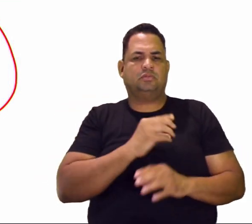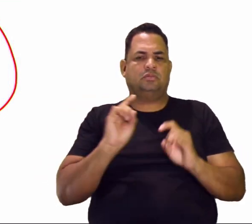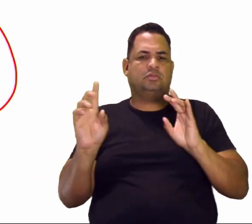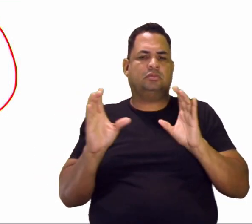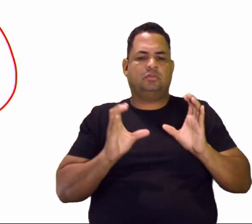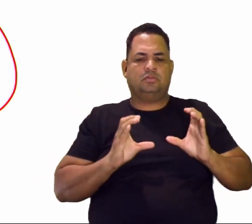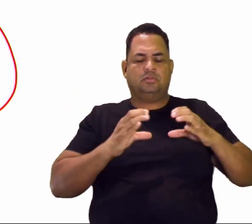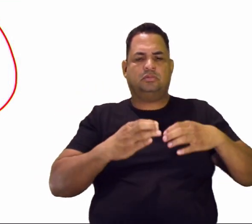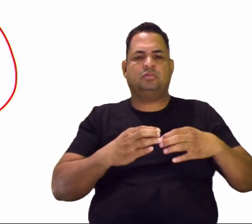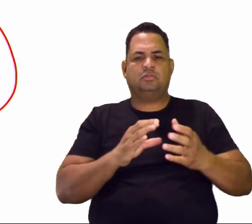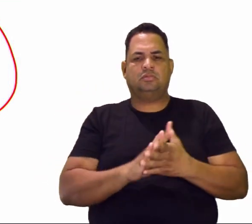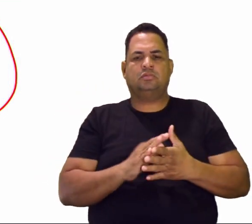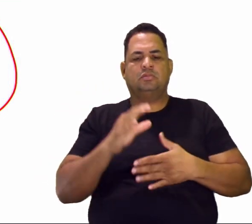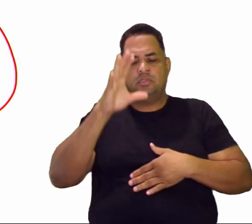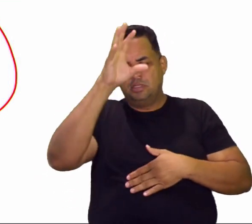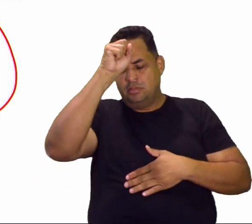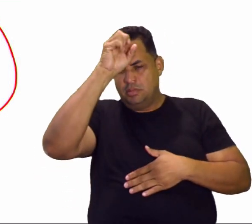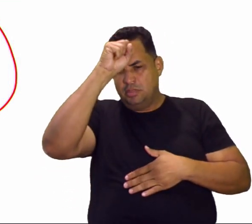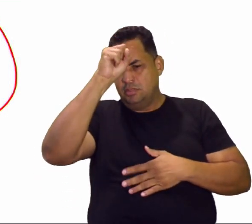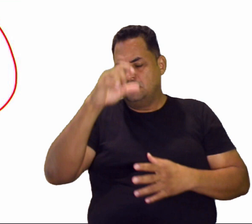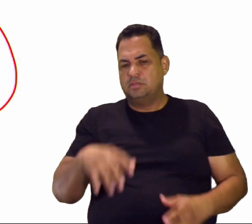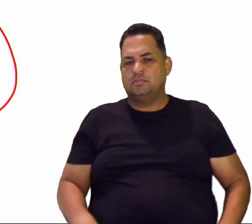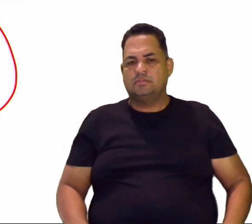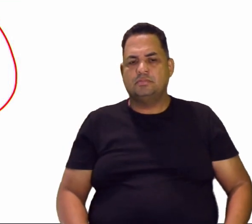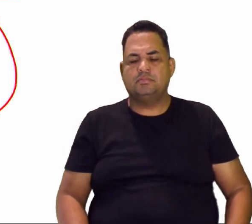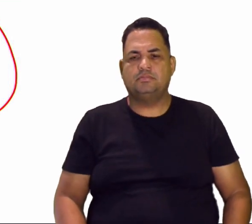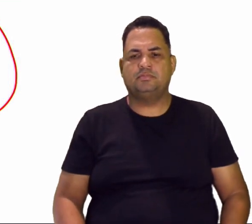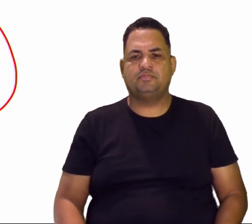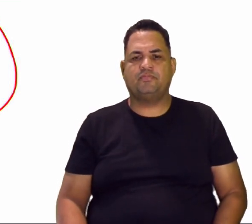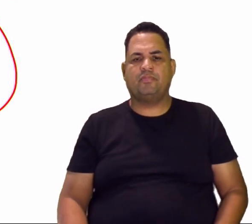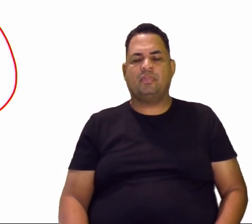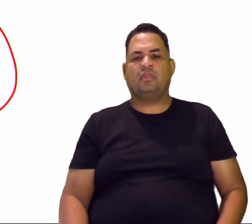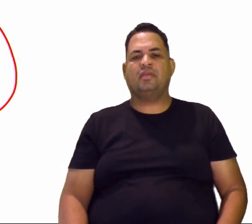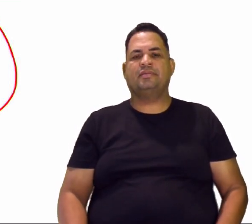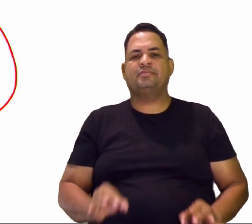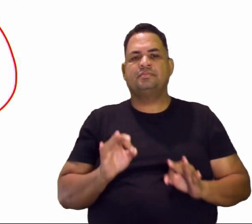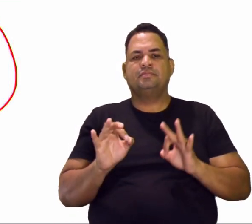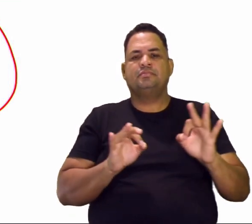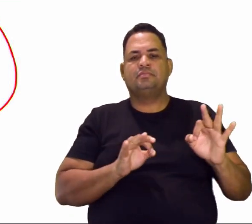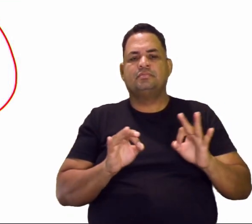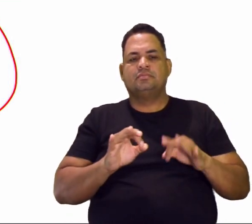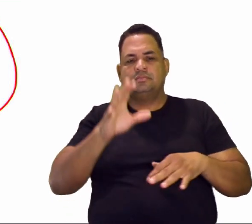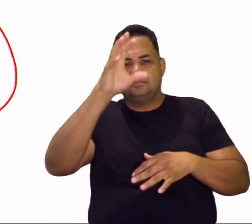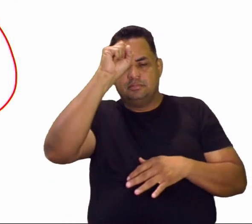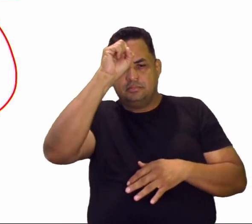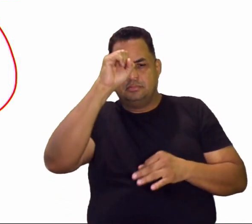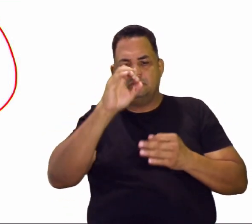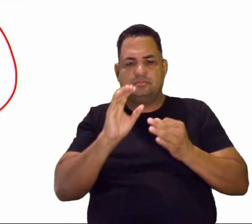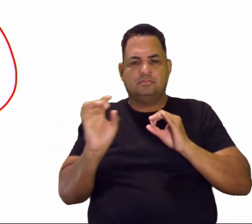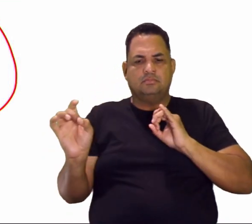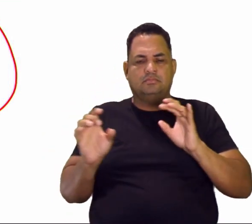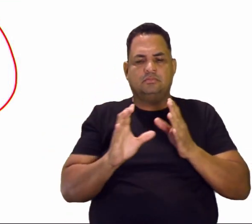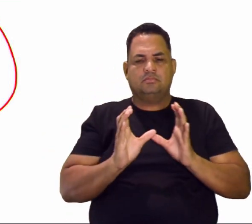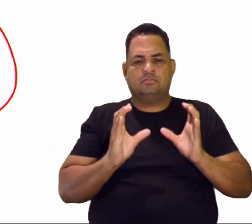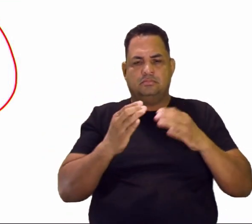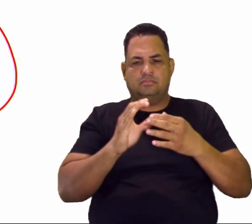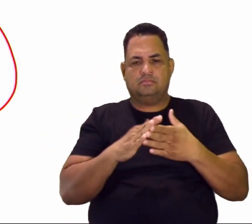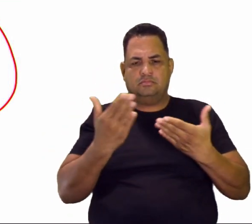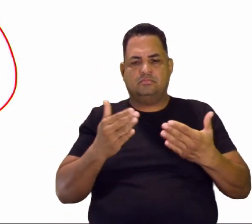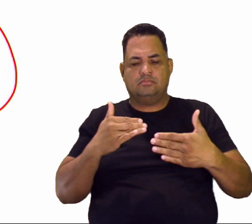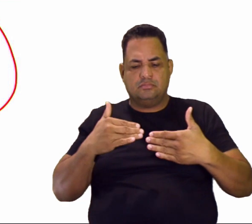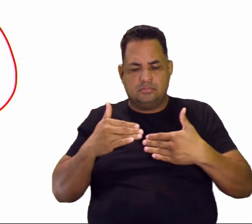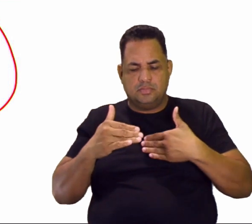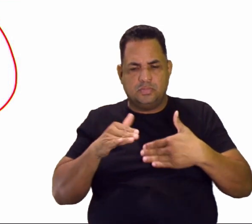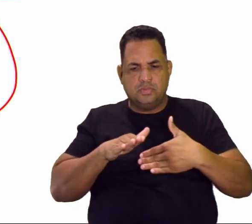cada grupo que ele passa, ele aprende. Ele aprende e ele vai aí aprendendo de acordo com os grupos a qual ele